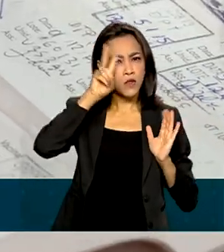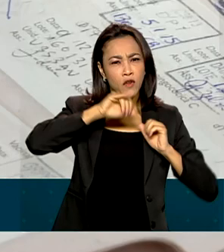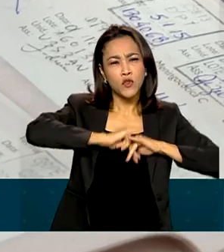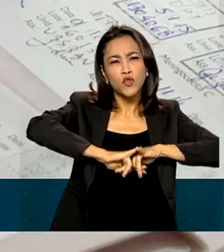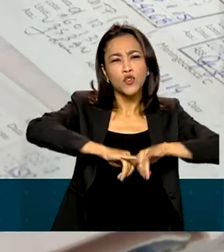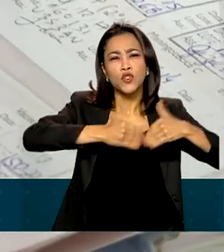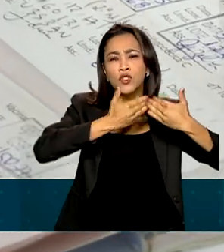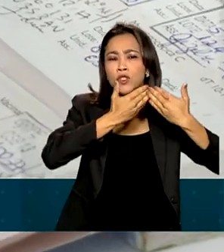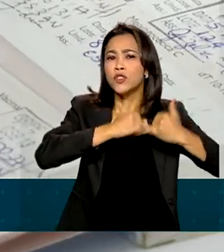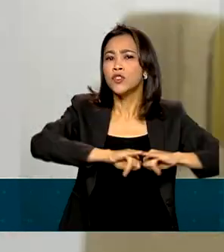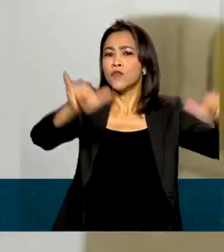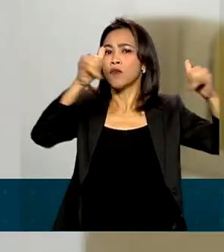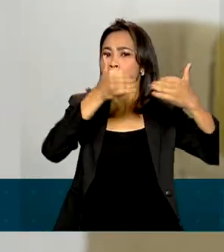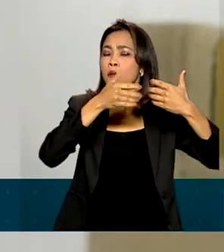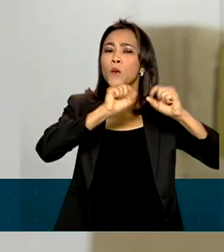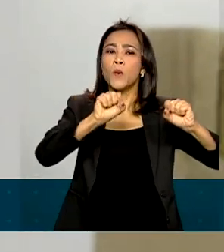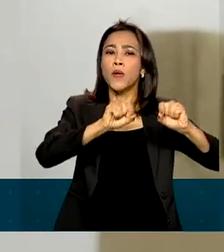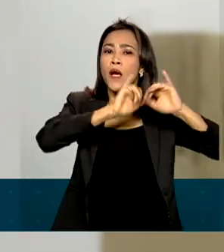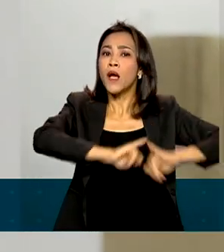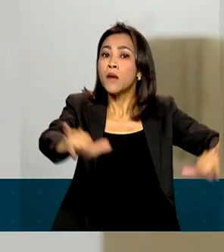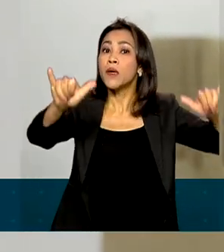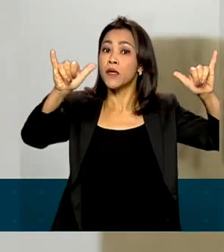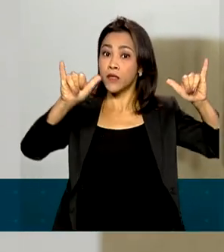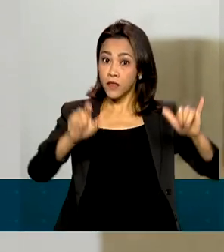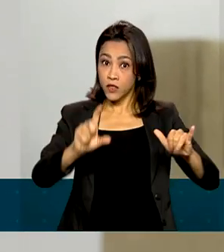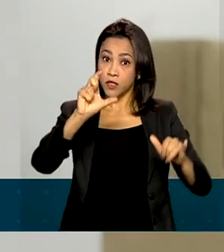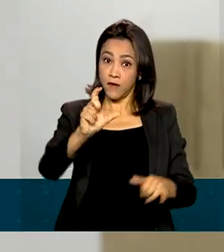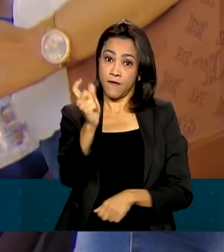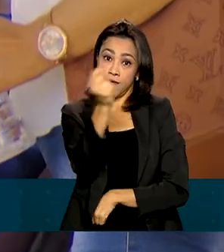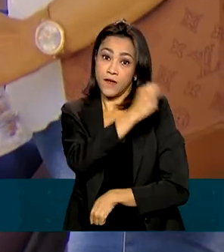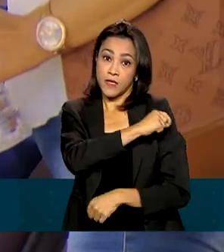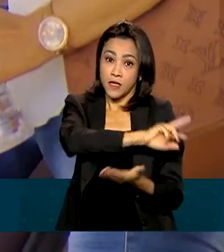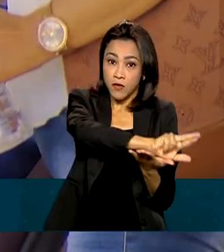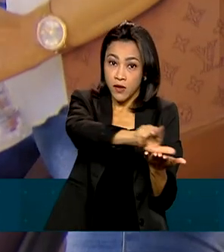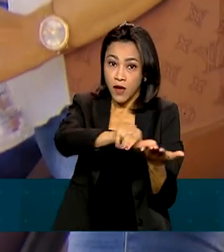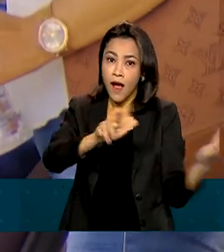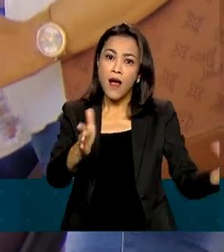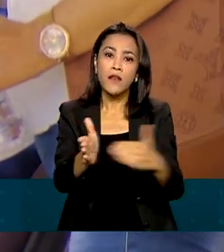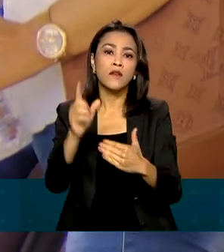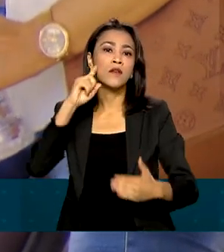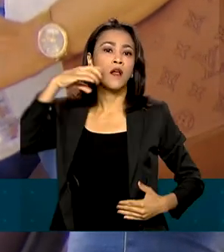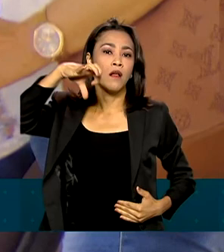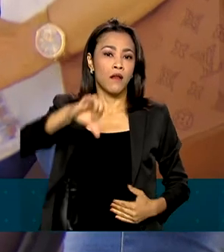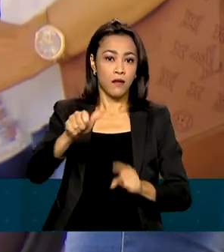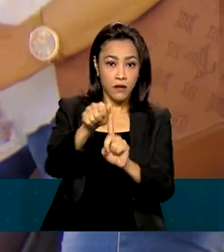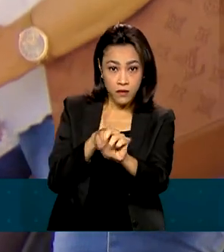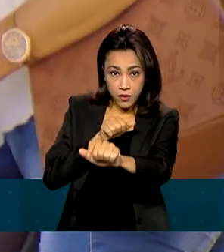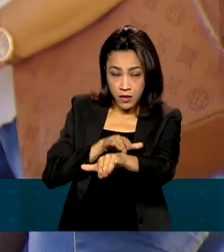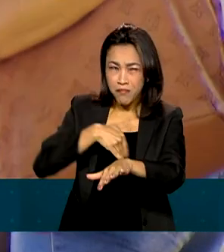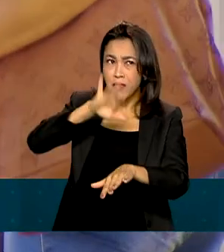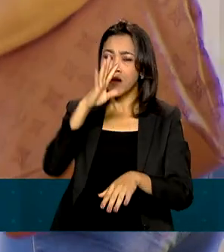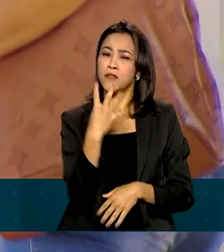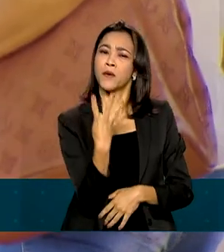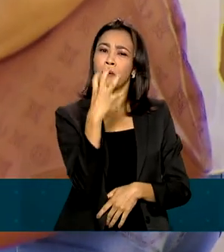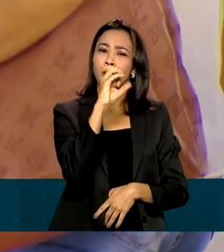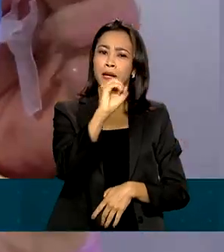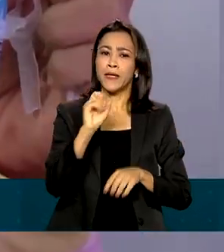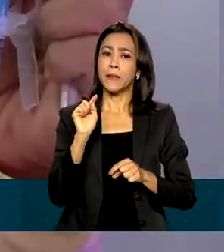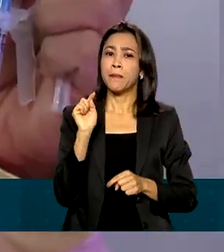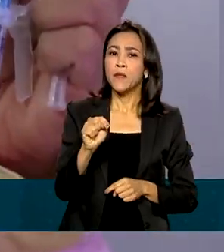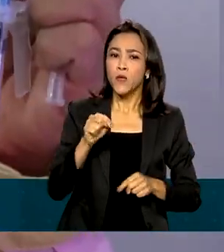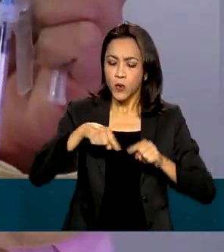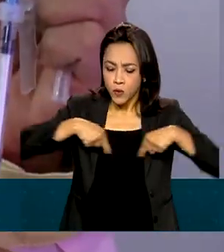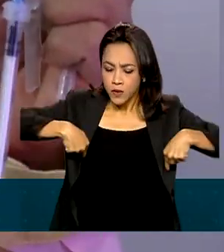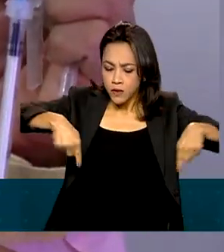a campanha nacional de multivacinação, que vai até o dia 9 de setembro. Mais de 40 mil postos de vacinação estão abertos